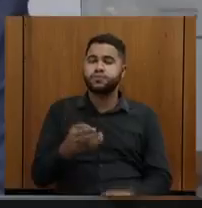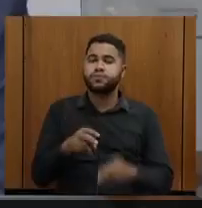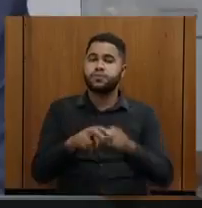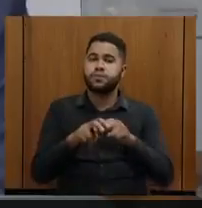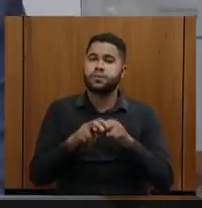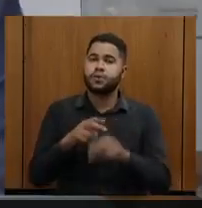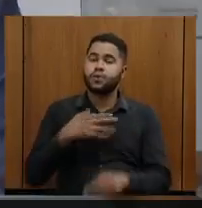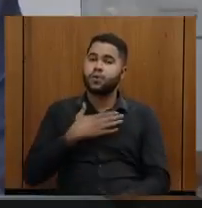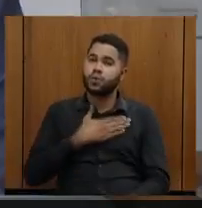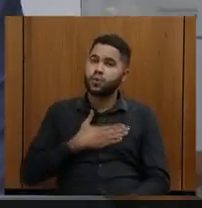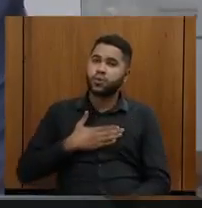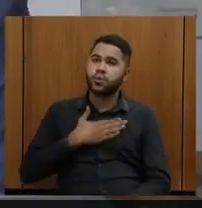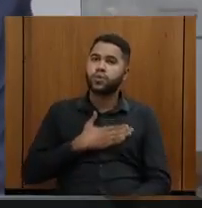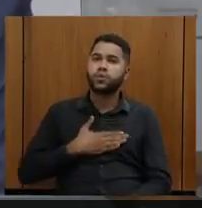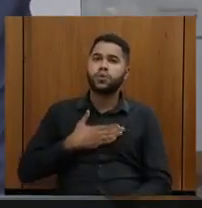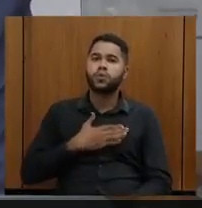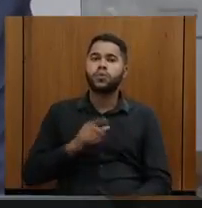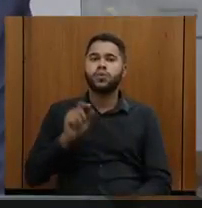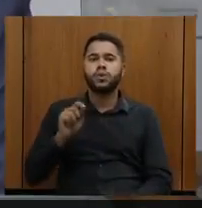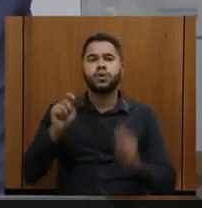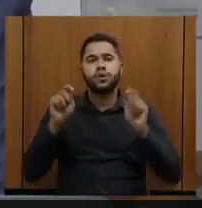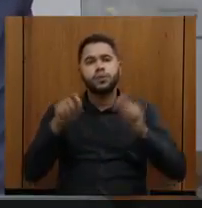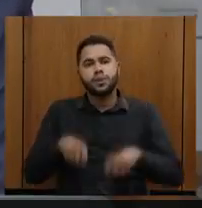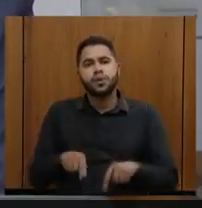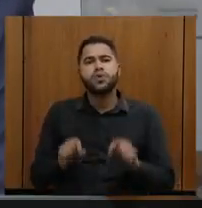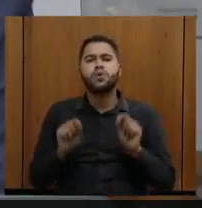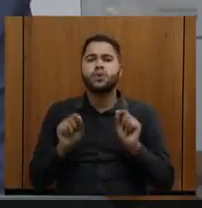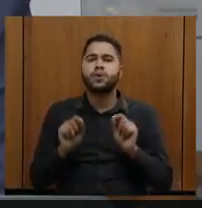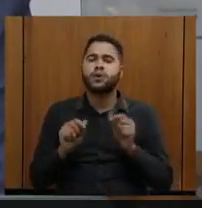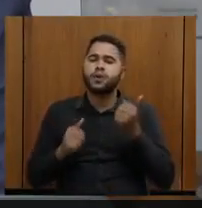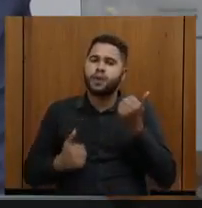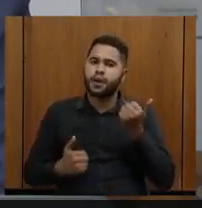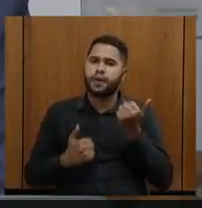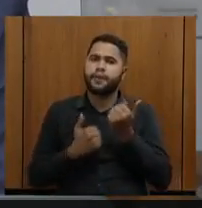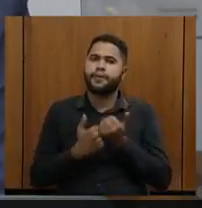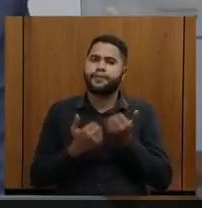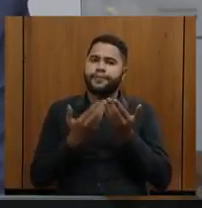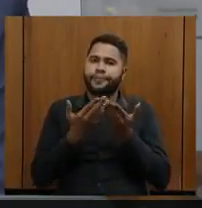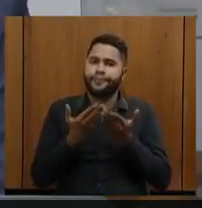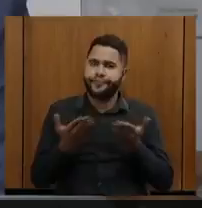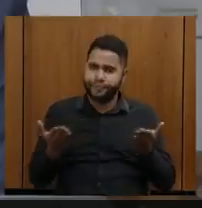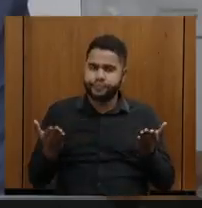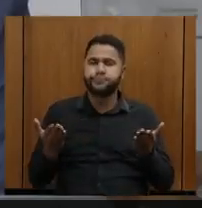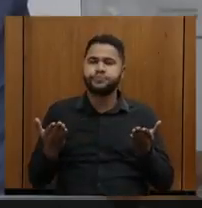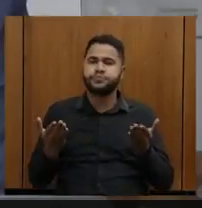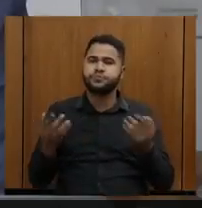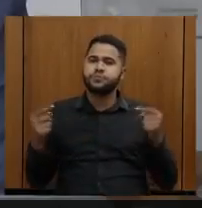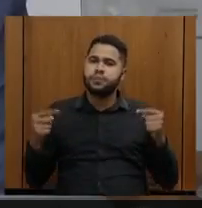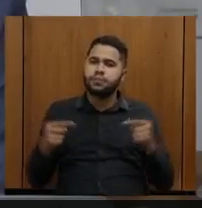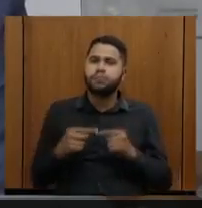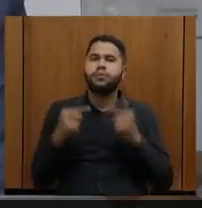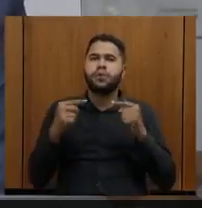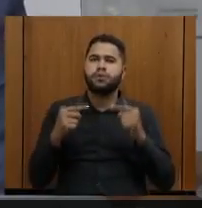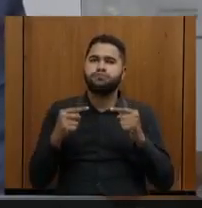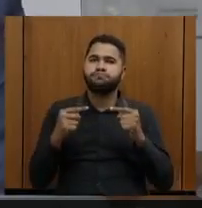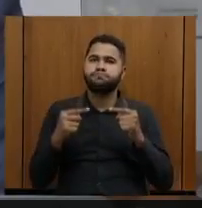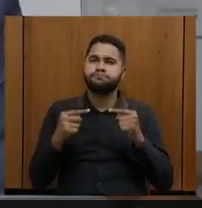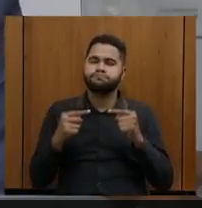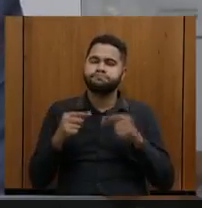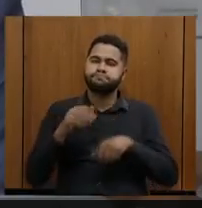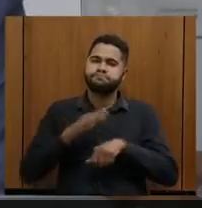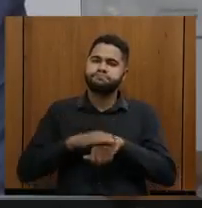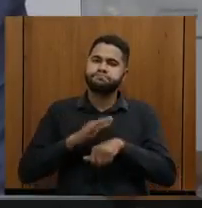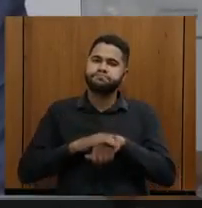gostaríamos muito de poder contar com o apoio do senhor com relação a esta questão